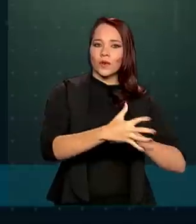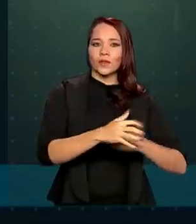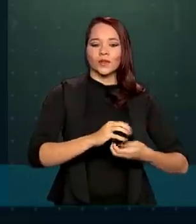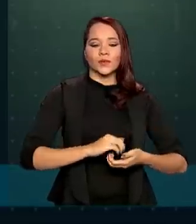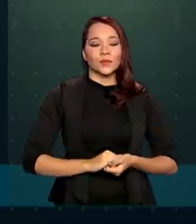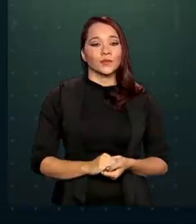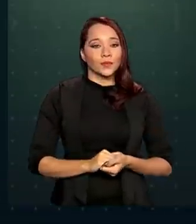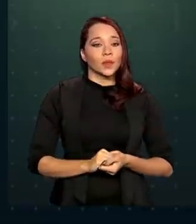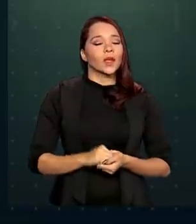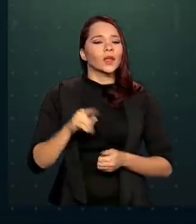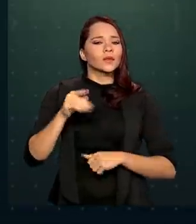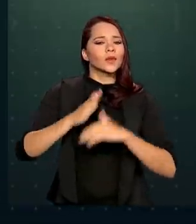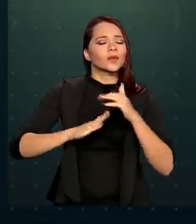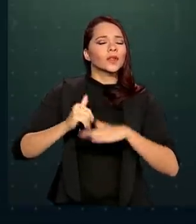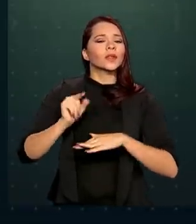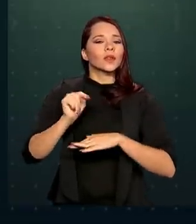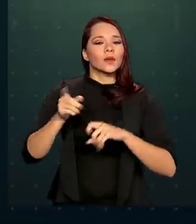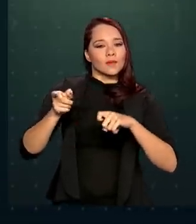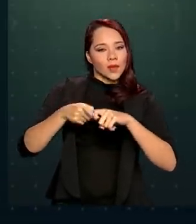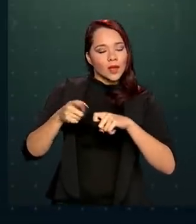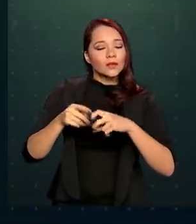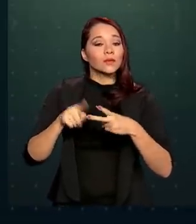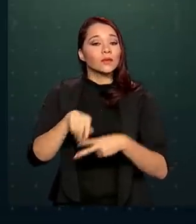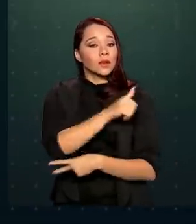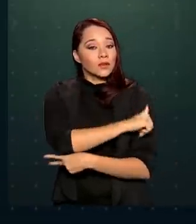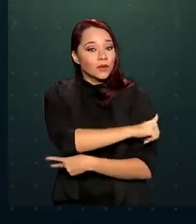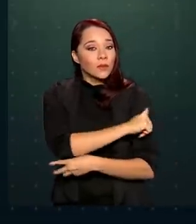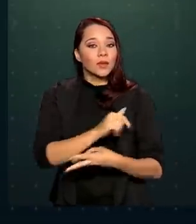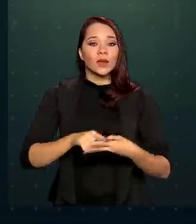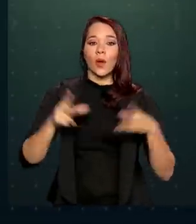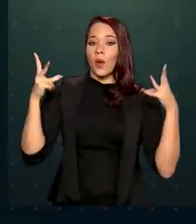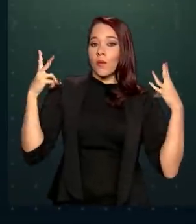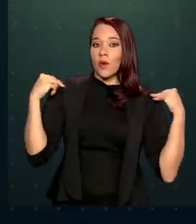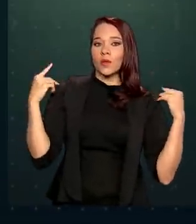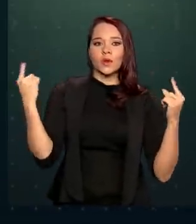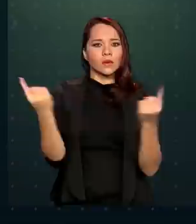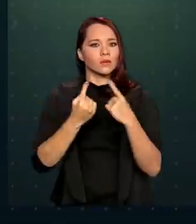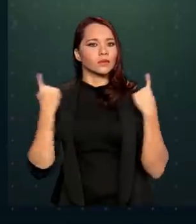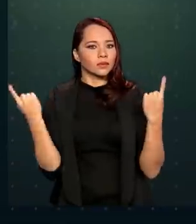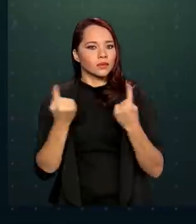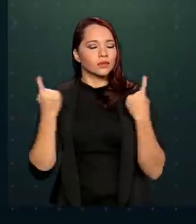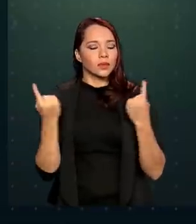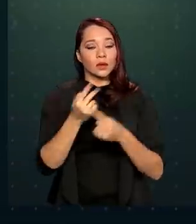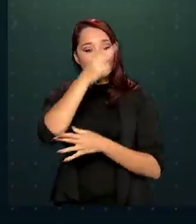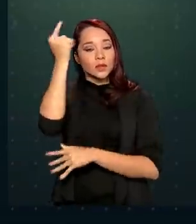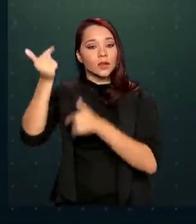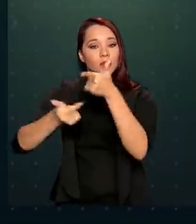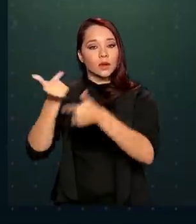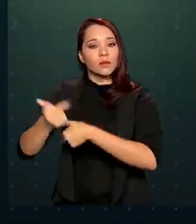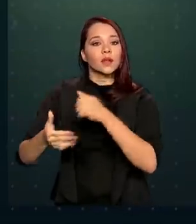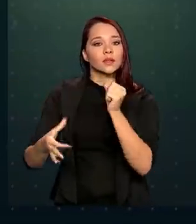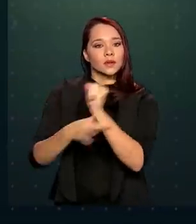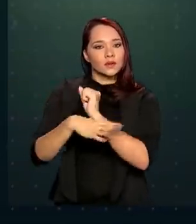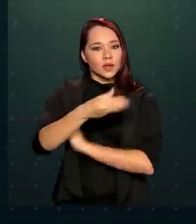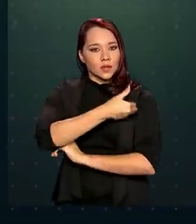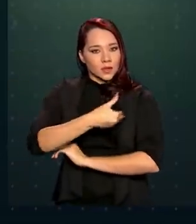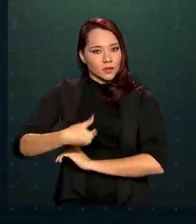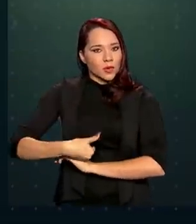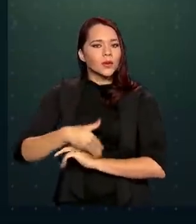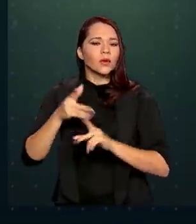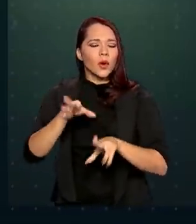São médicos e enfermeiros, motoristas de ambulância, quem trabalha na segurança pública como